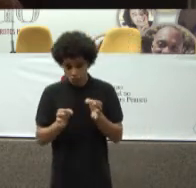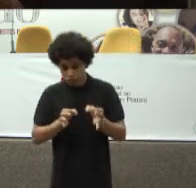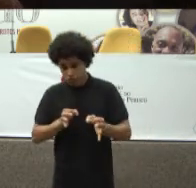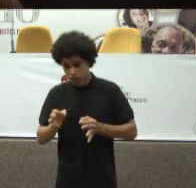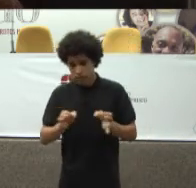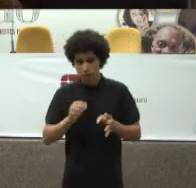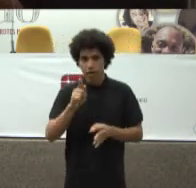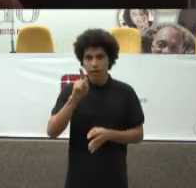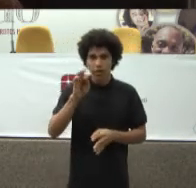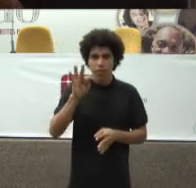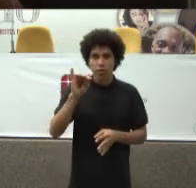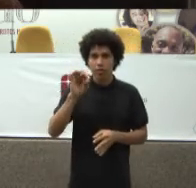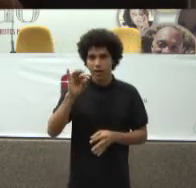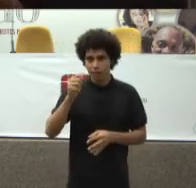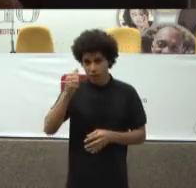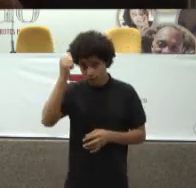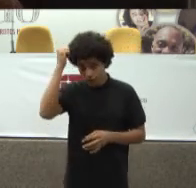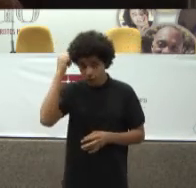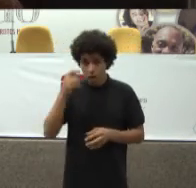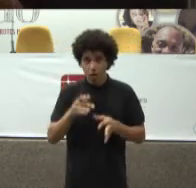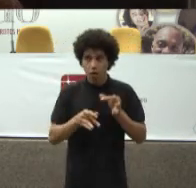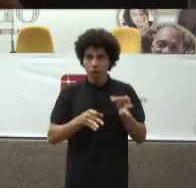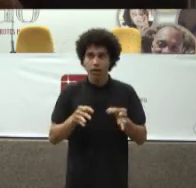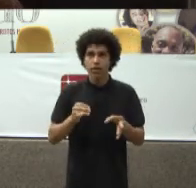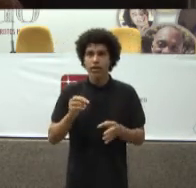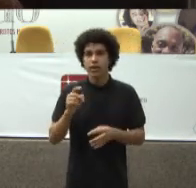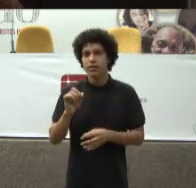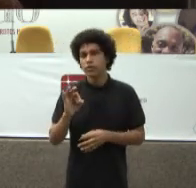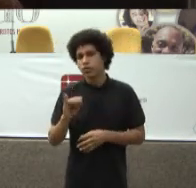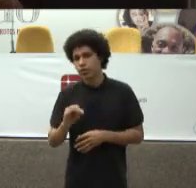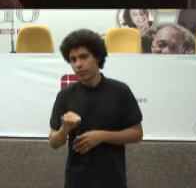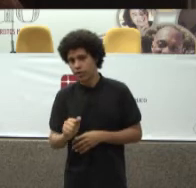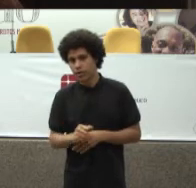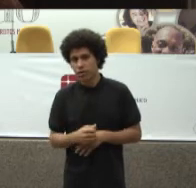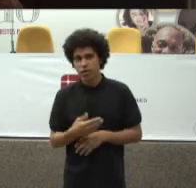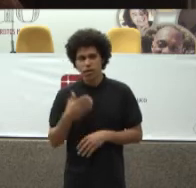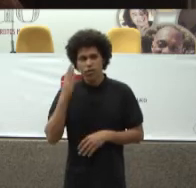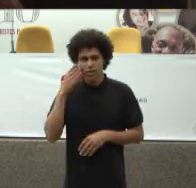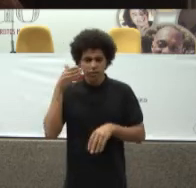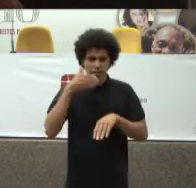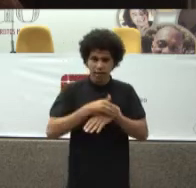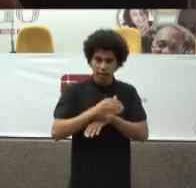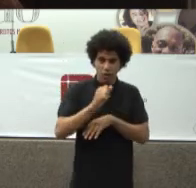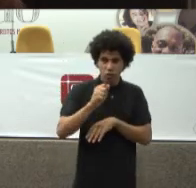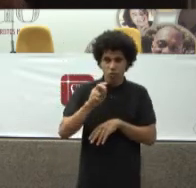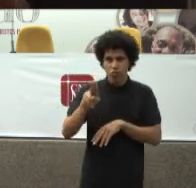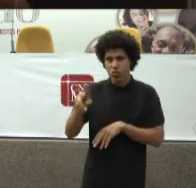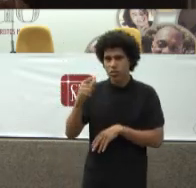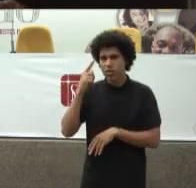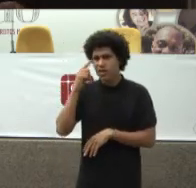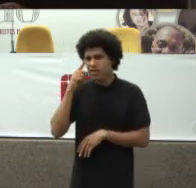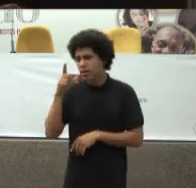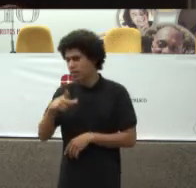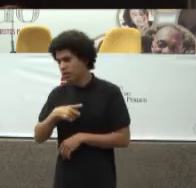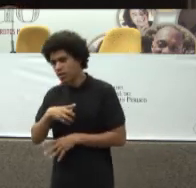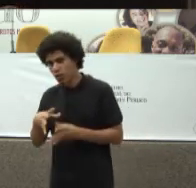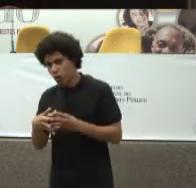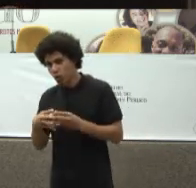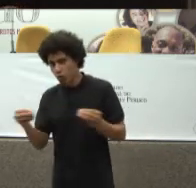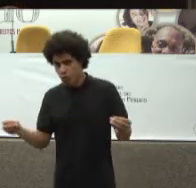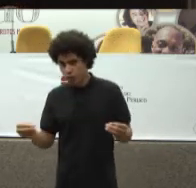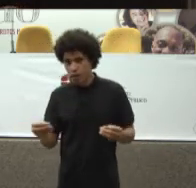curativa Os senhores Vem na tabela Do SUS Já sabem O que vai ser curável E que não é curável Porque existe